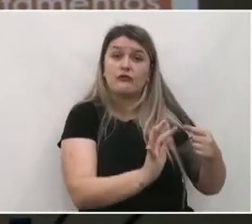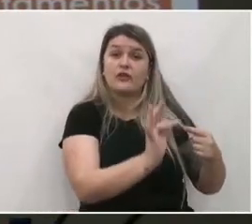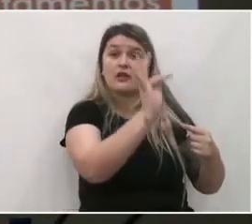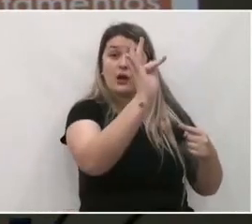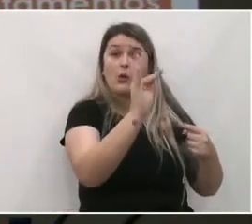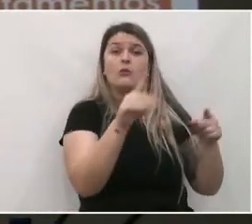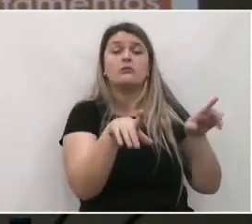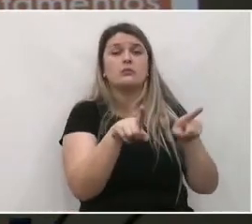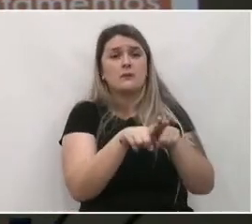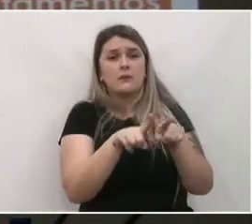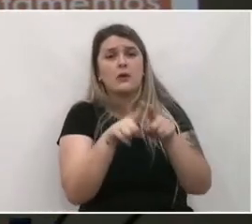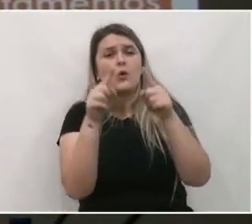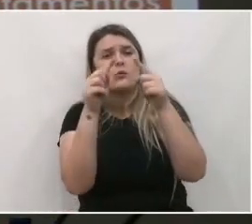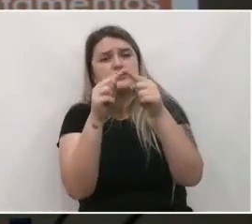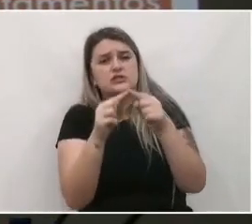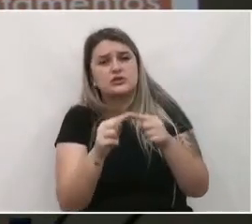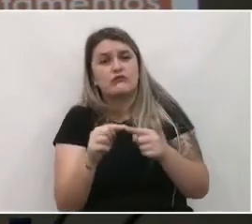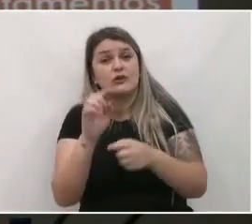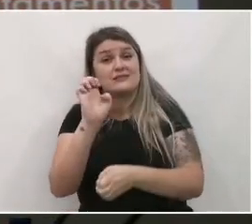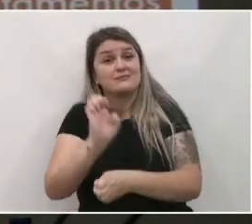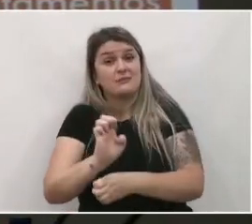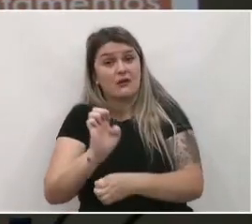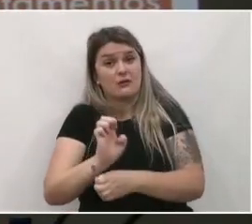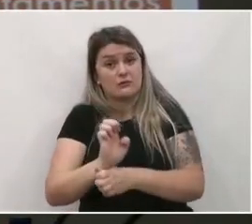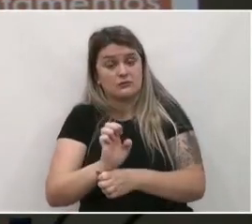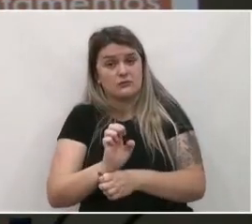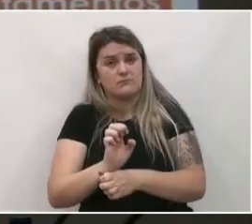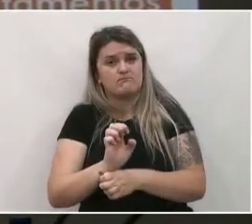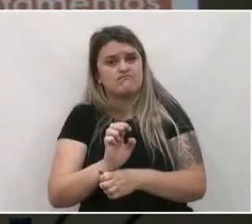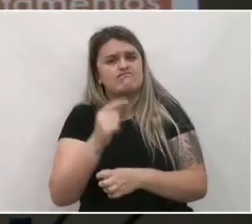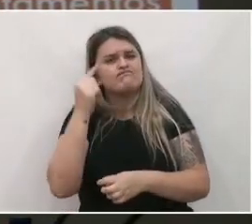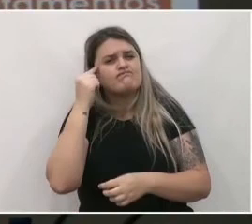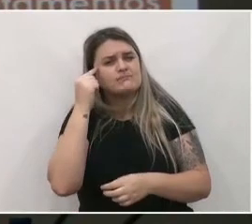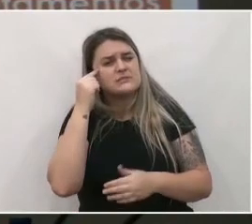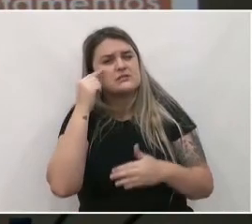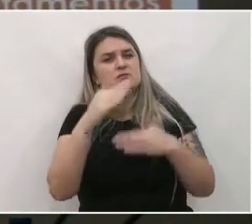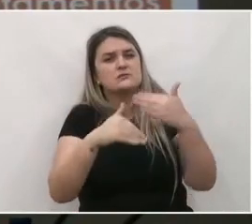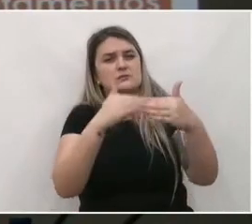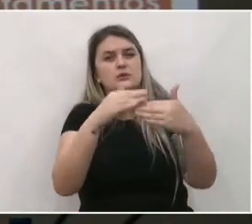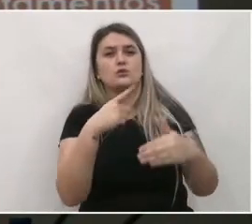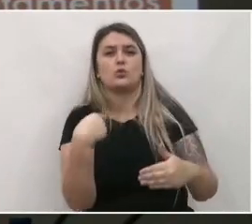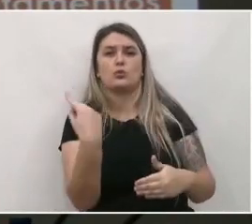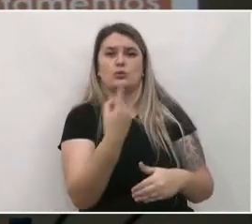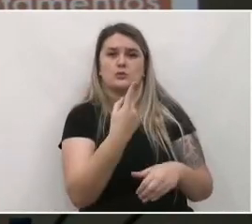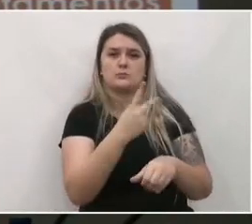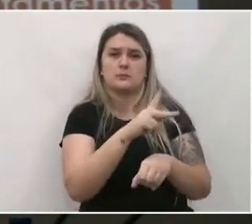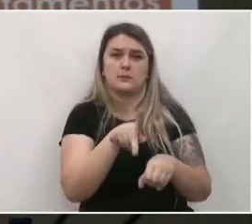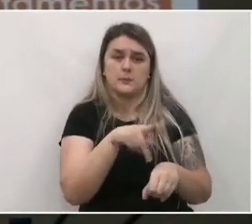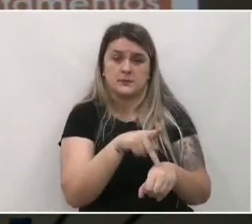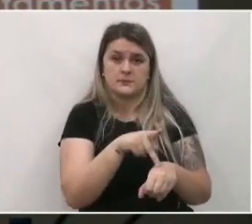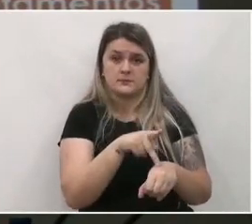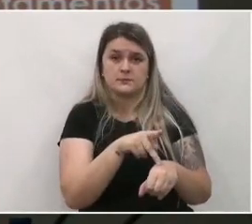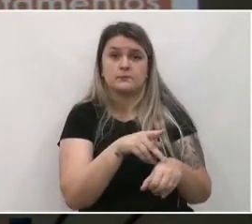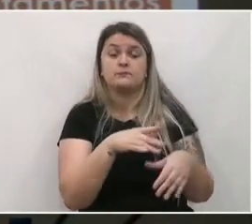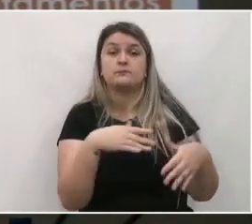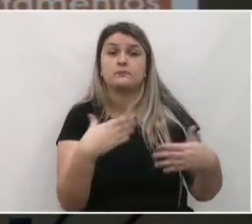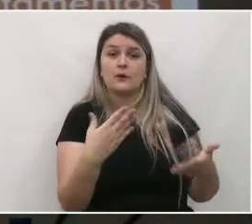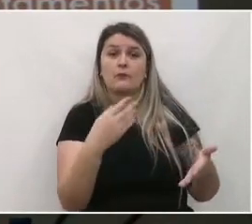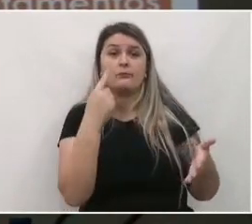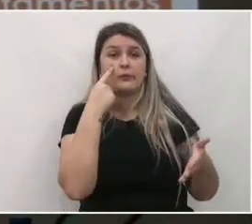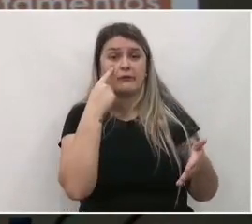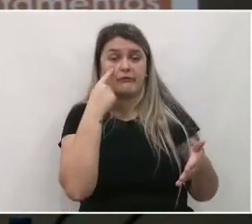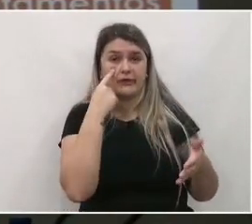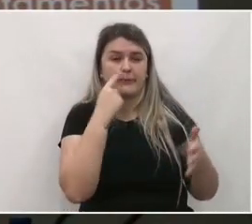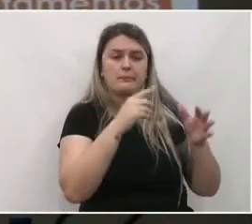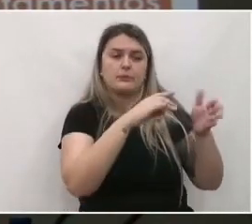estadual para o desenvolvimento em nosso país. E aqui, então, no âmbito